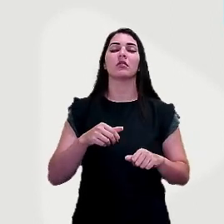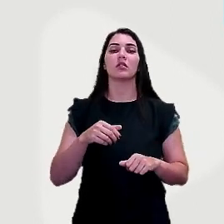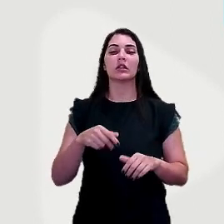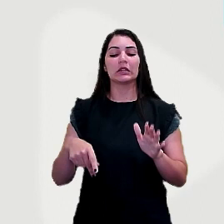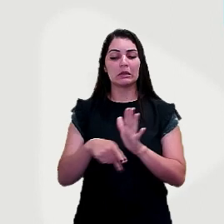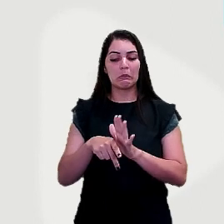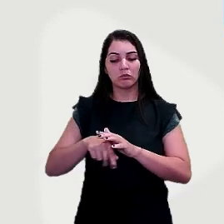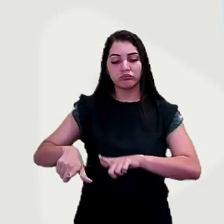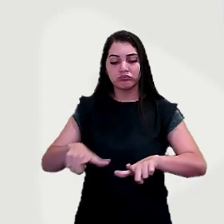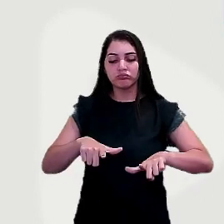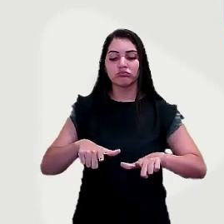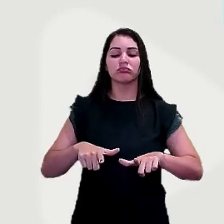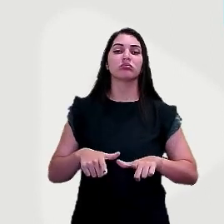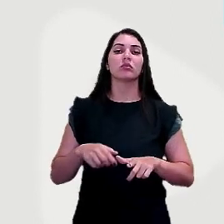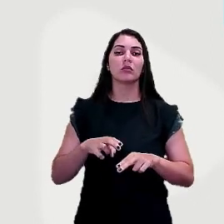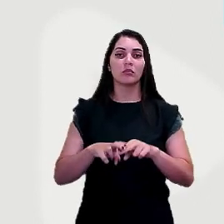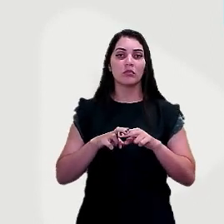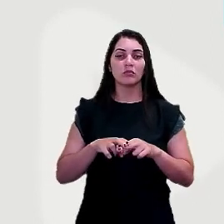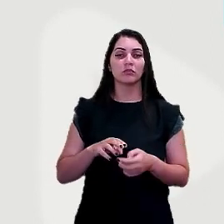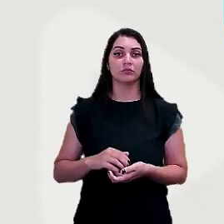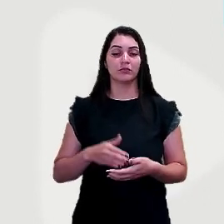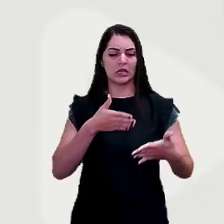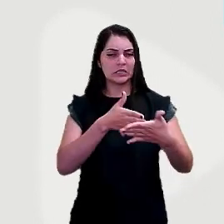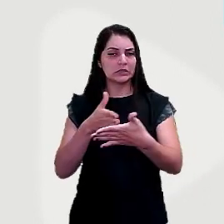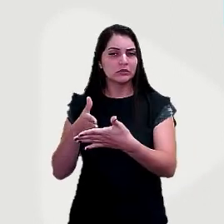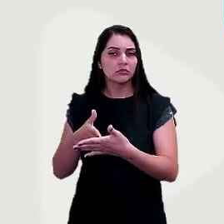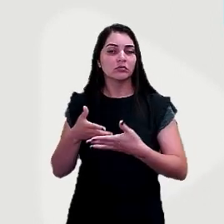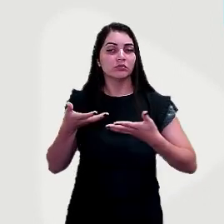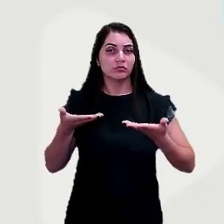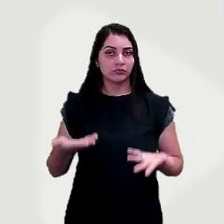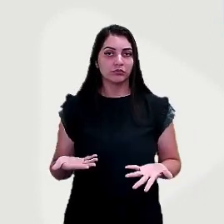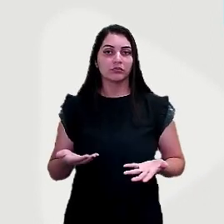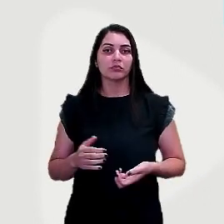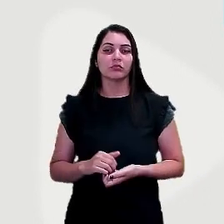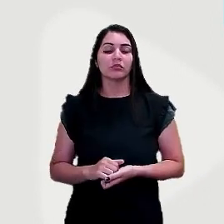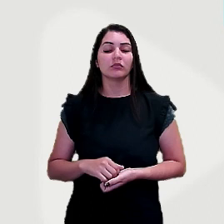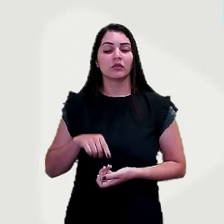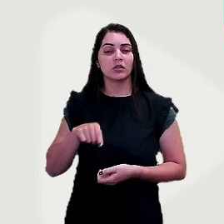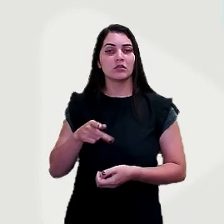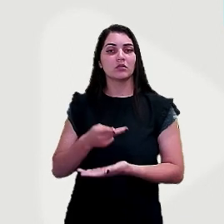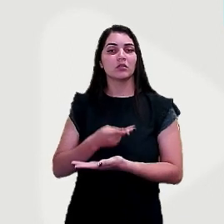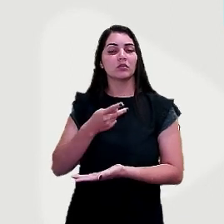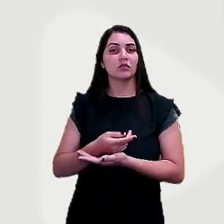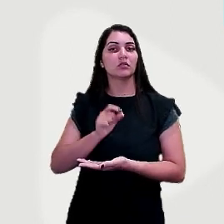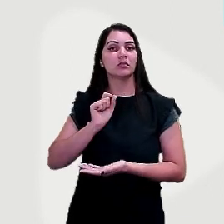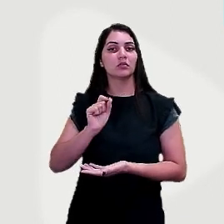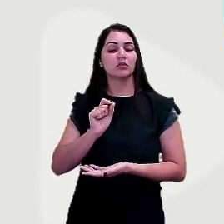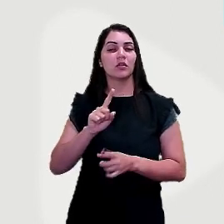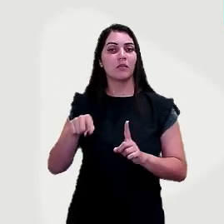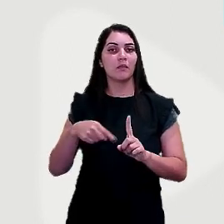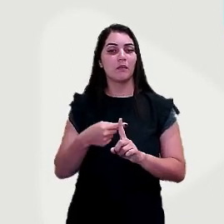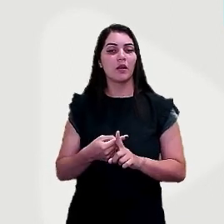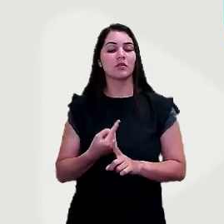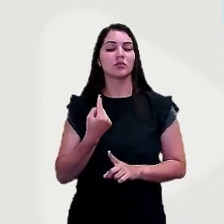de propriedade, da questão das suas fronteiras. Então, isso causa, isso ainda é só mais uma